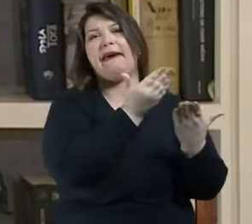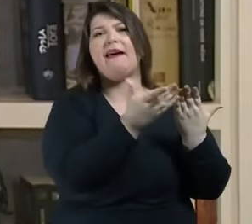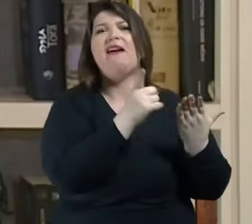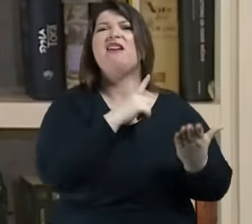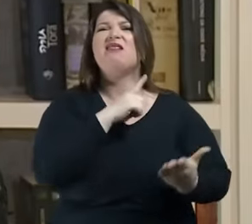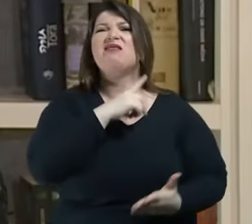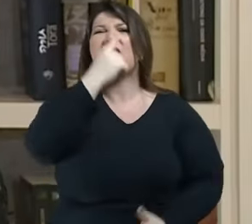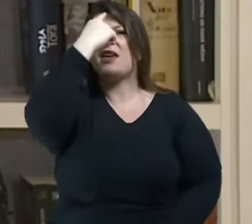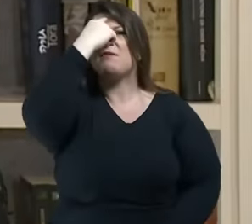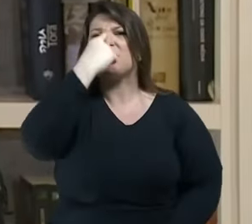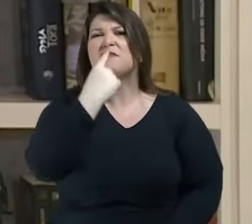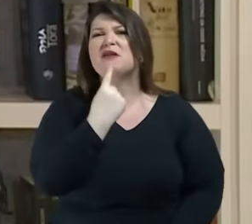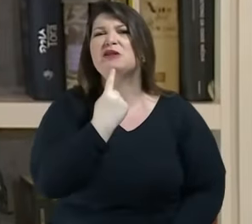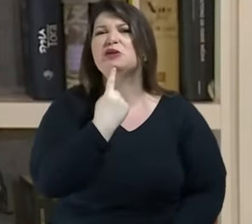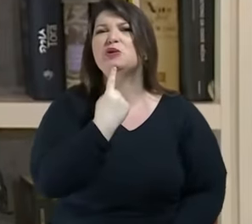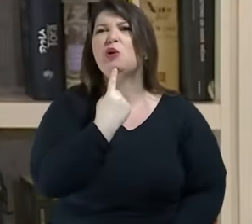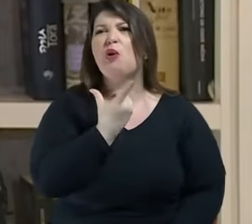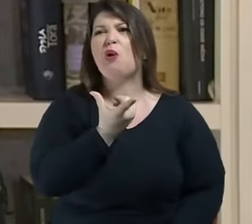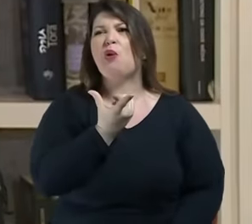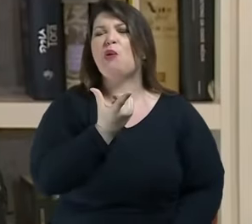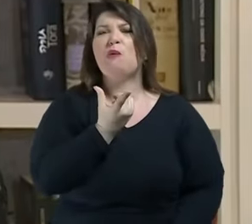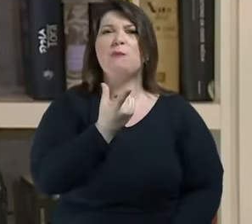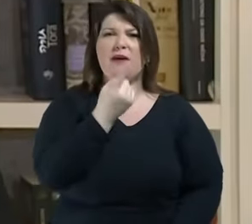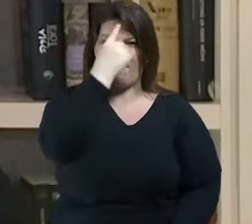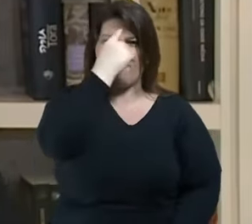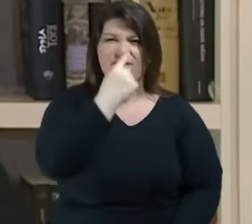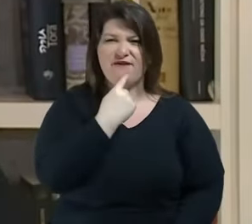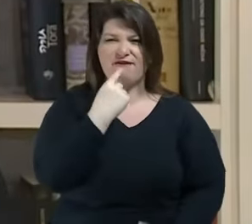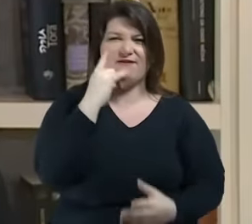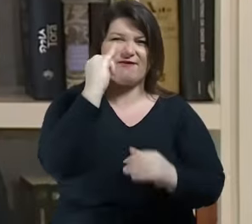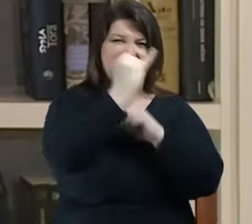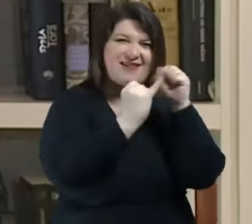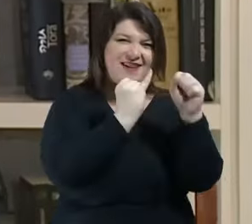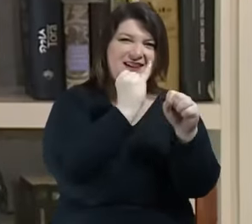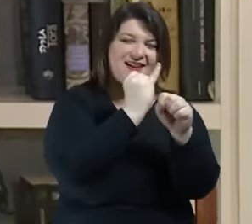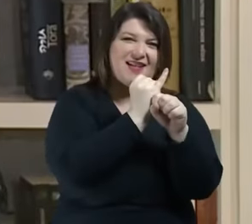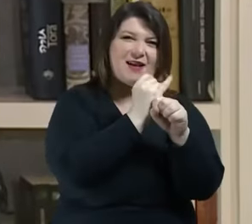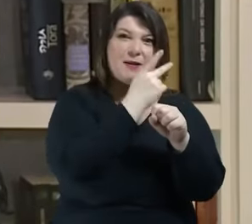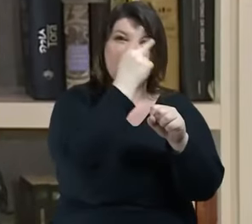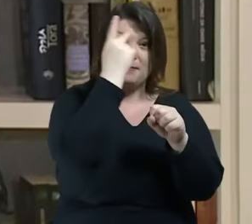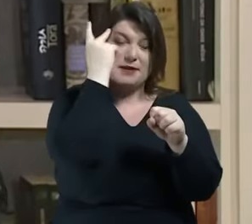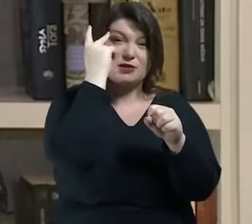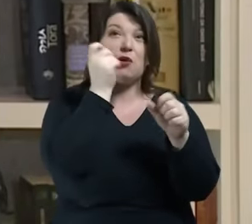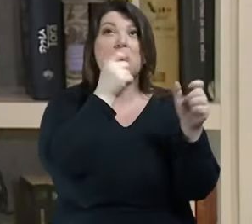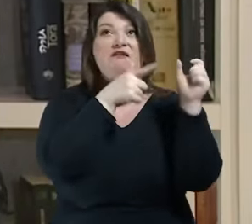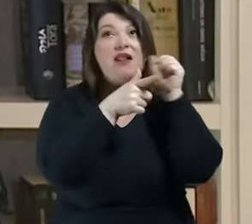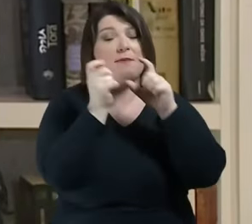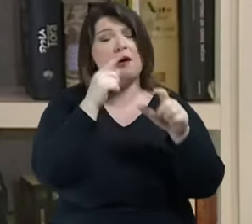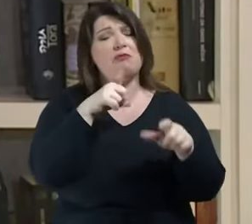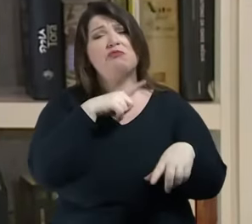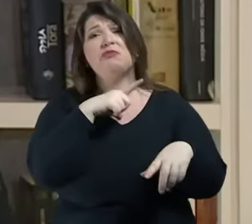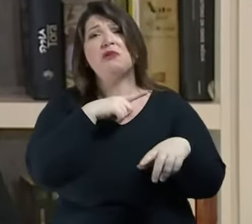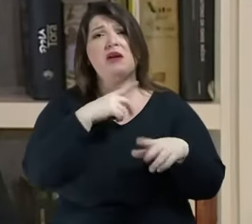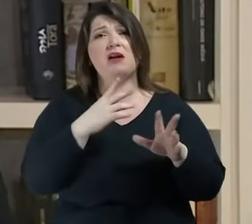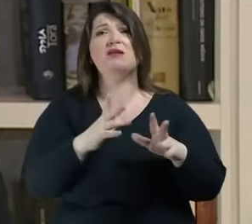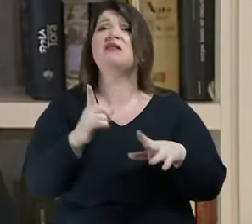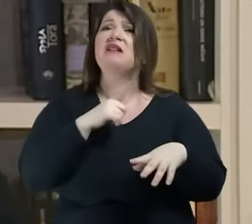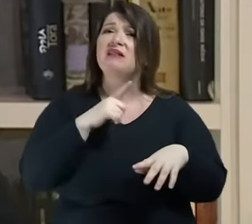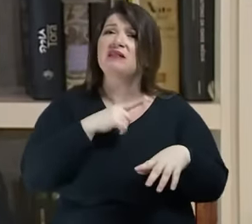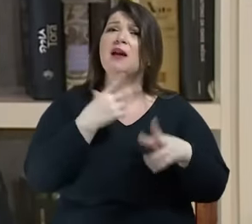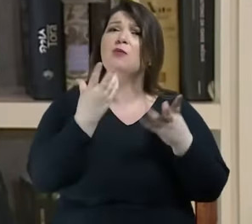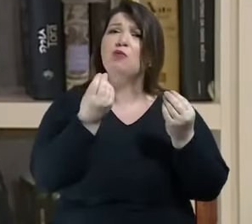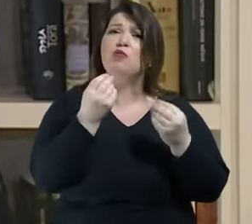críticos de tudo inclusive a internet está cheia de críticos da internet a internet está